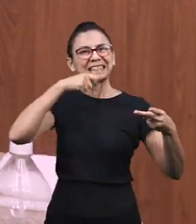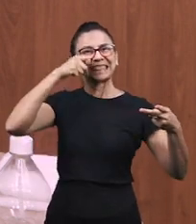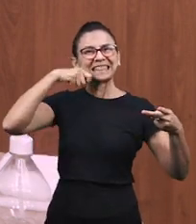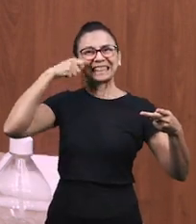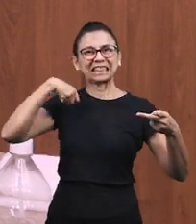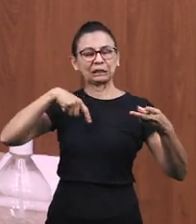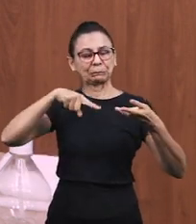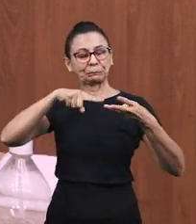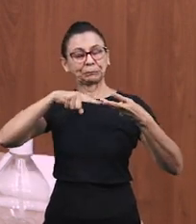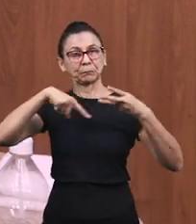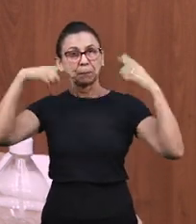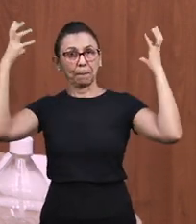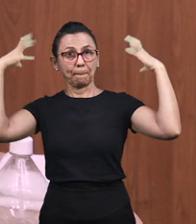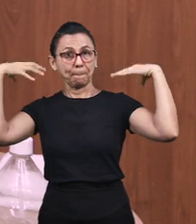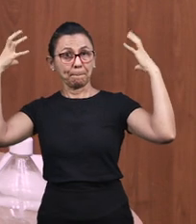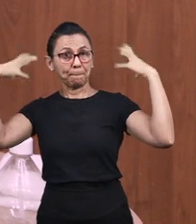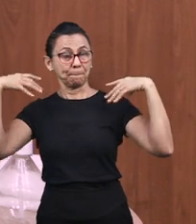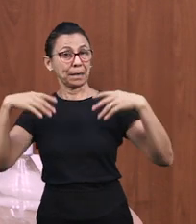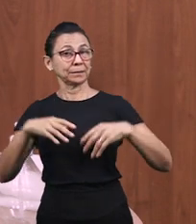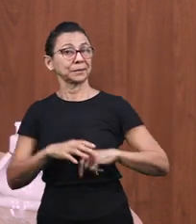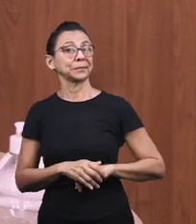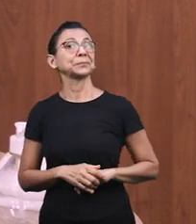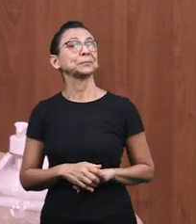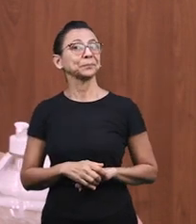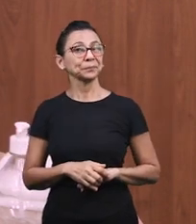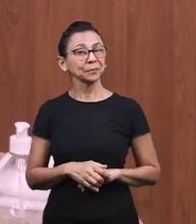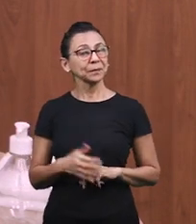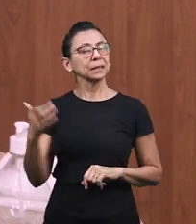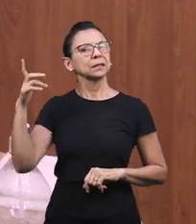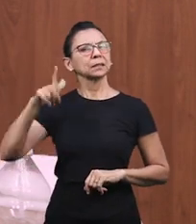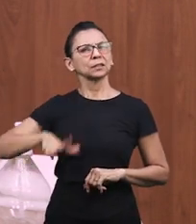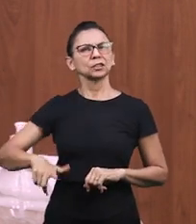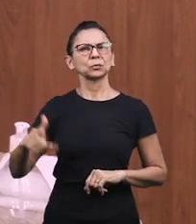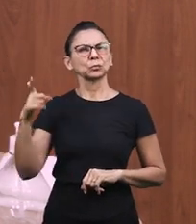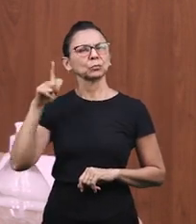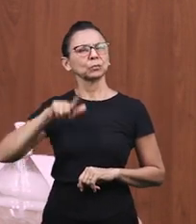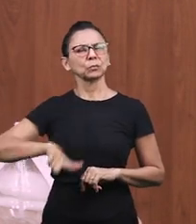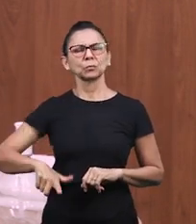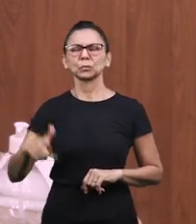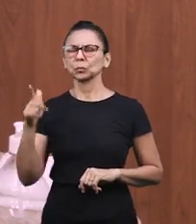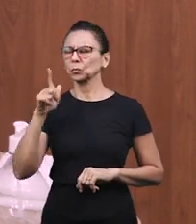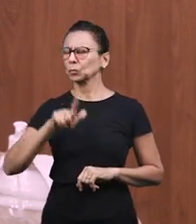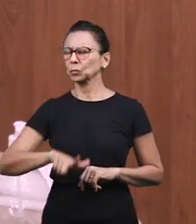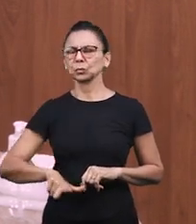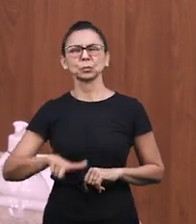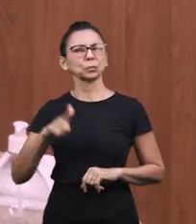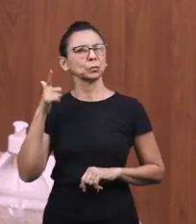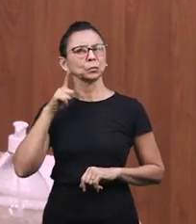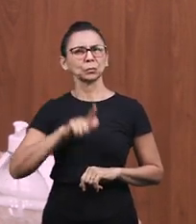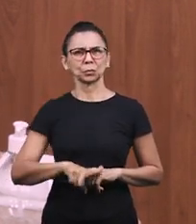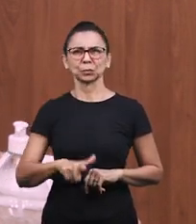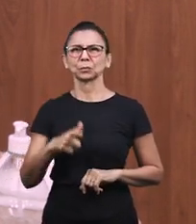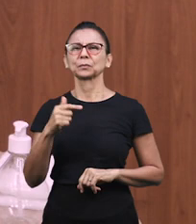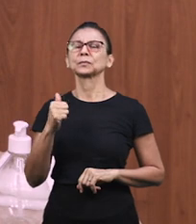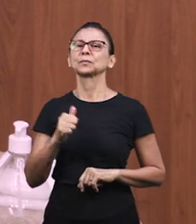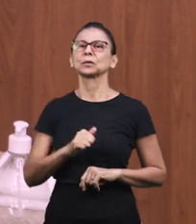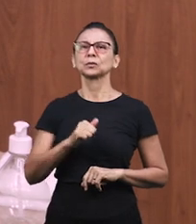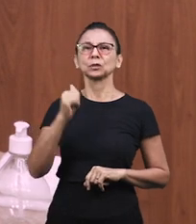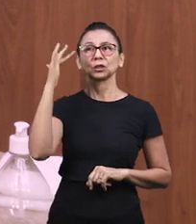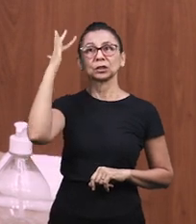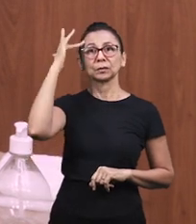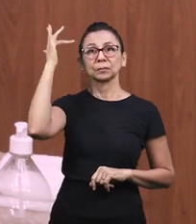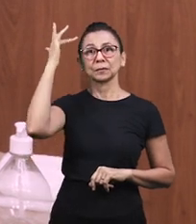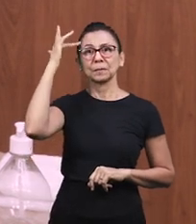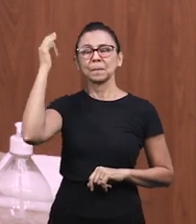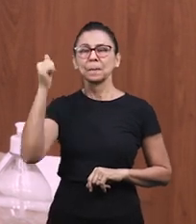banho, é necessária a prática e a repetição do passo a passo. Vamos dar